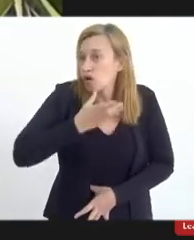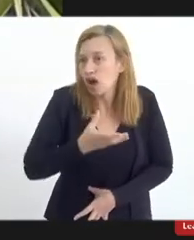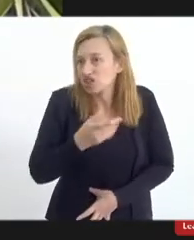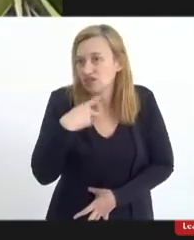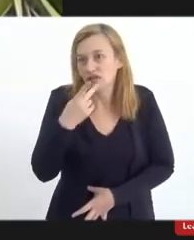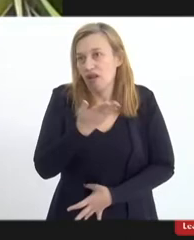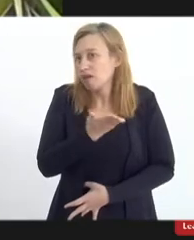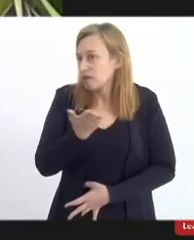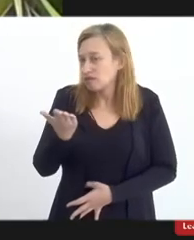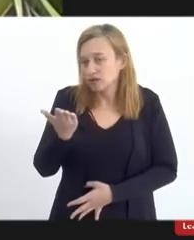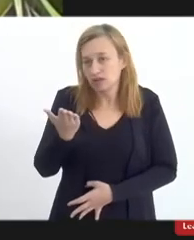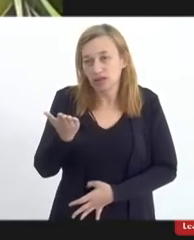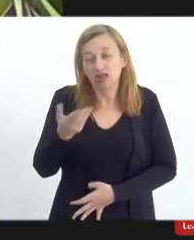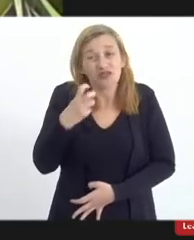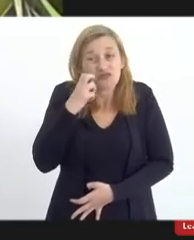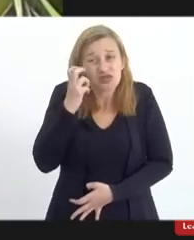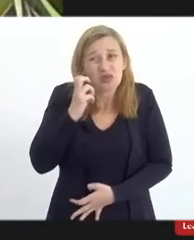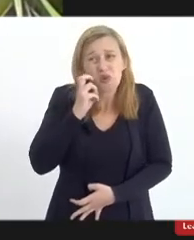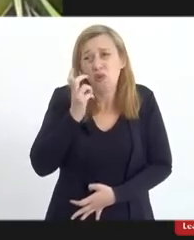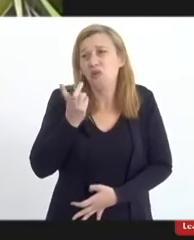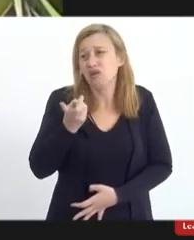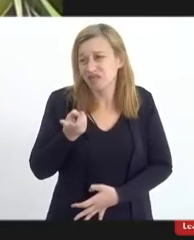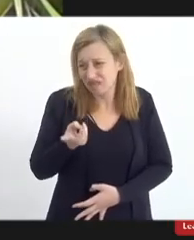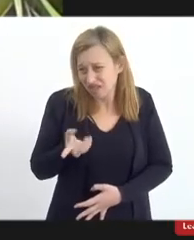pronunciar por haver homens, né,